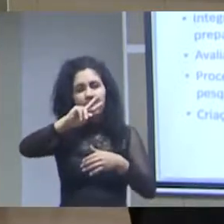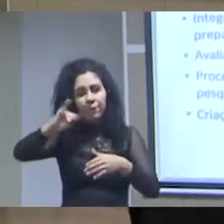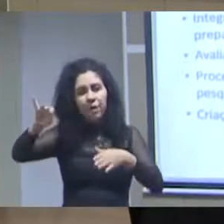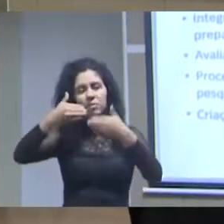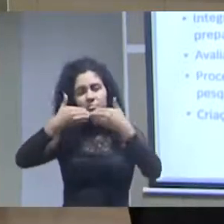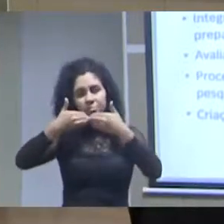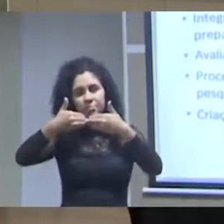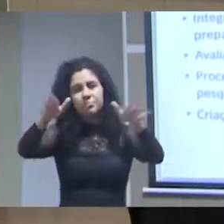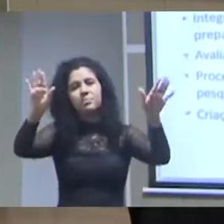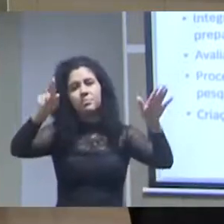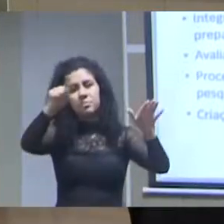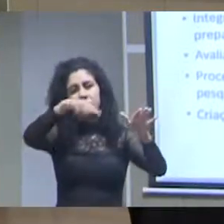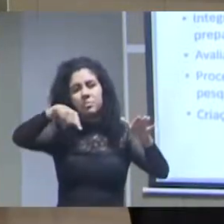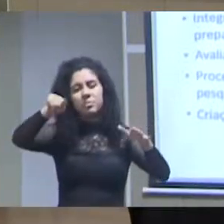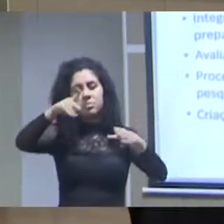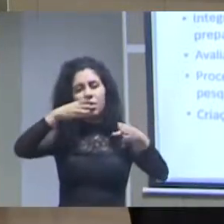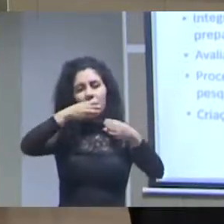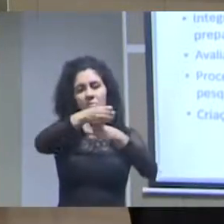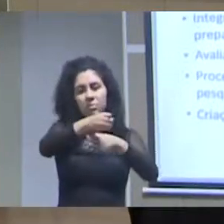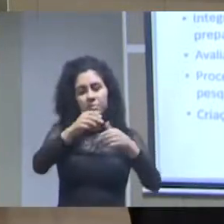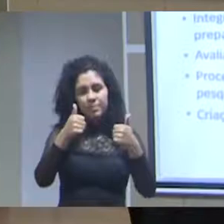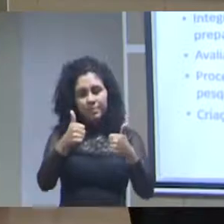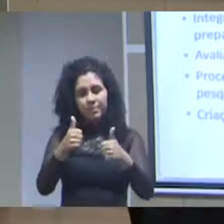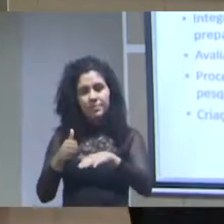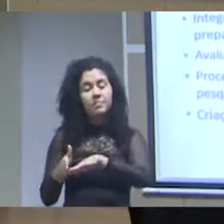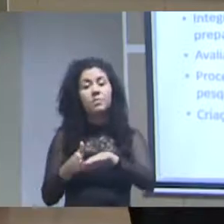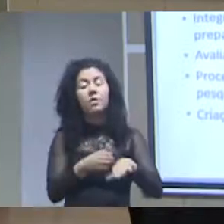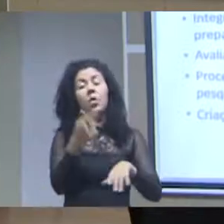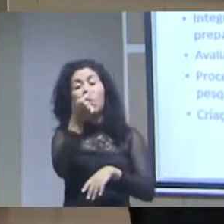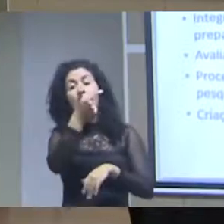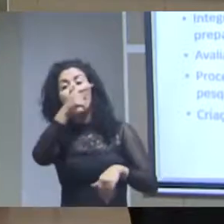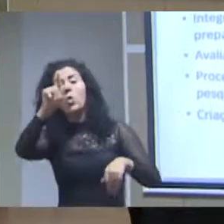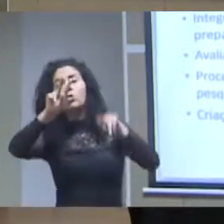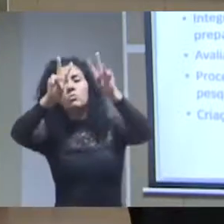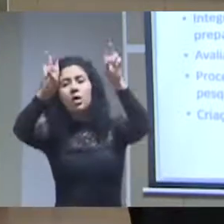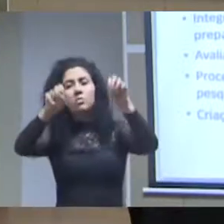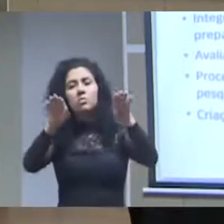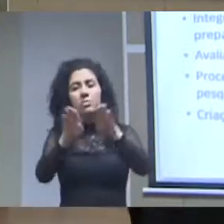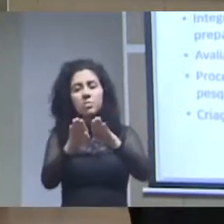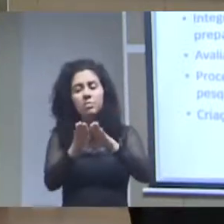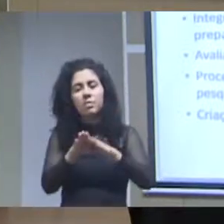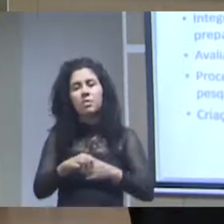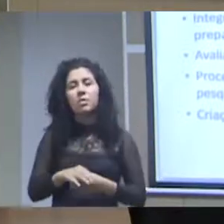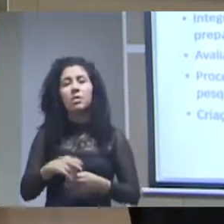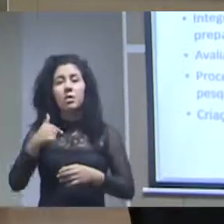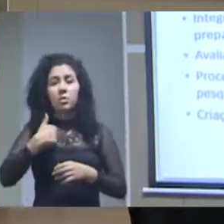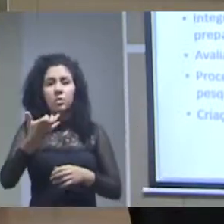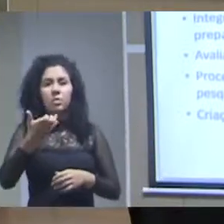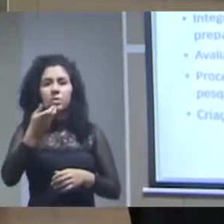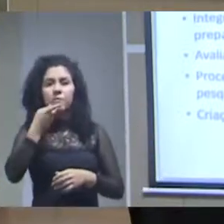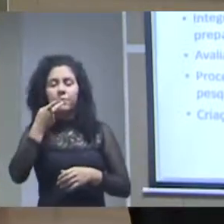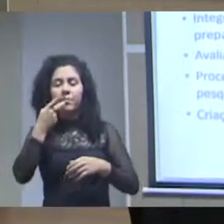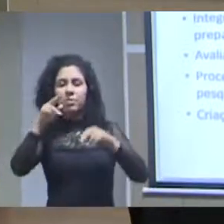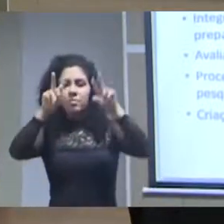bom e o outro assunto o próximo assunto que eu gostaria de tratar é um pouco a nossa experiência